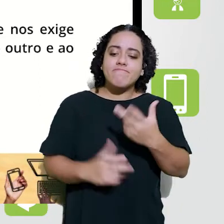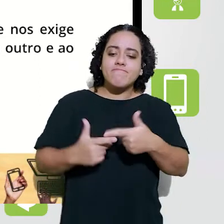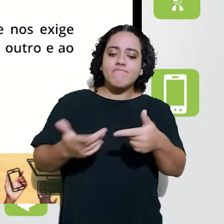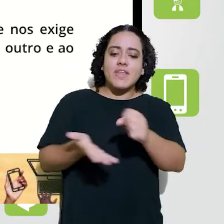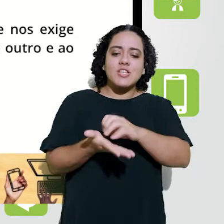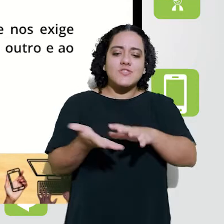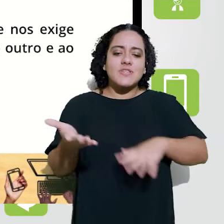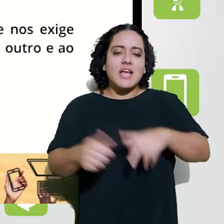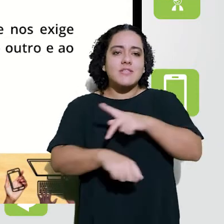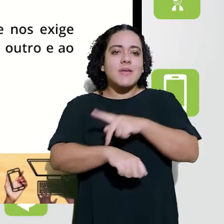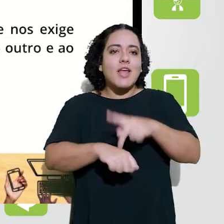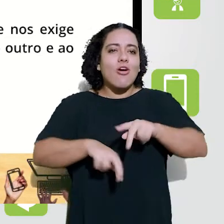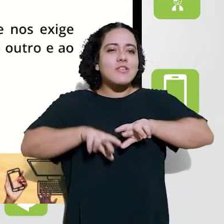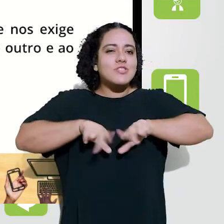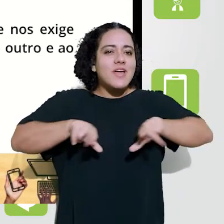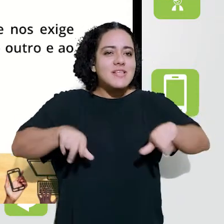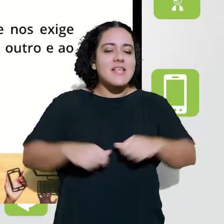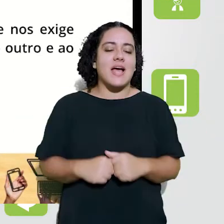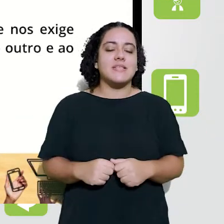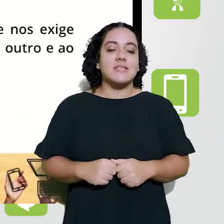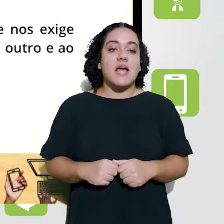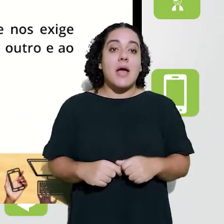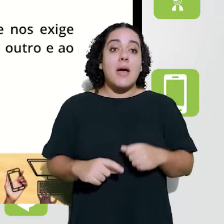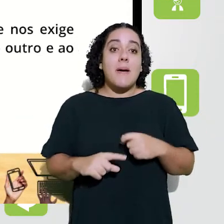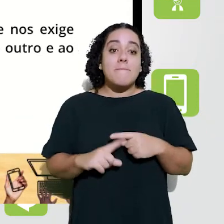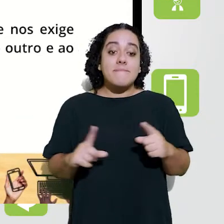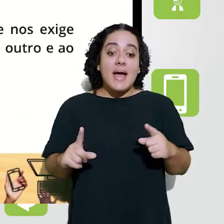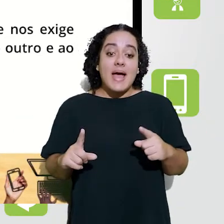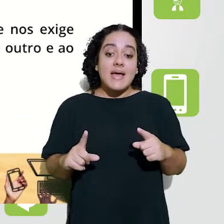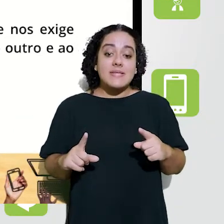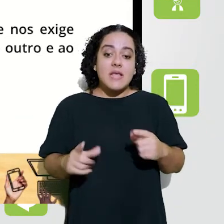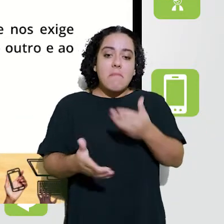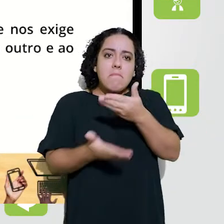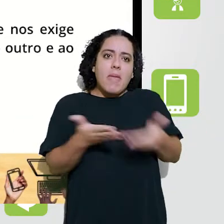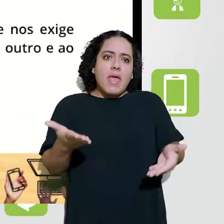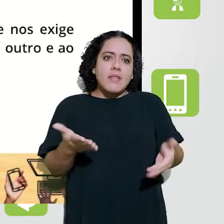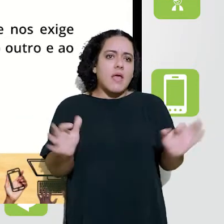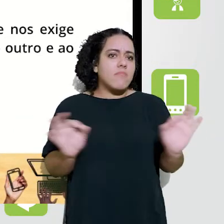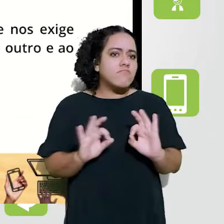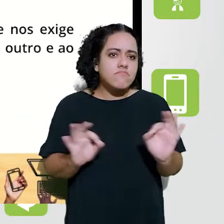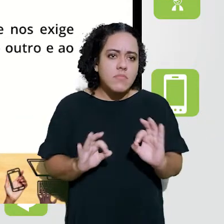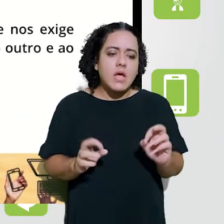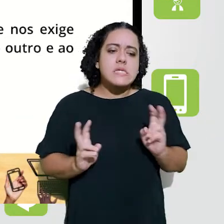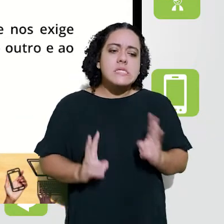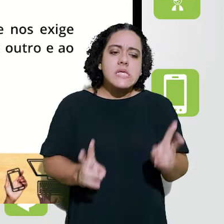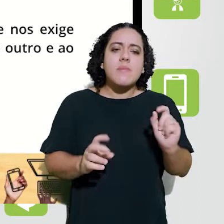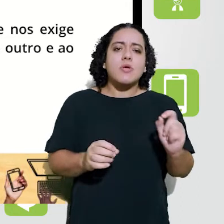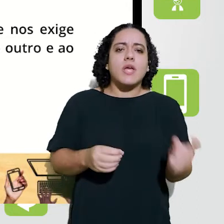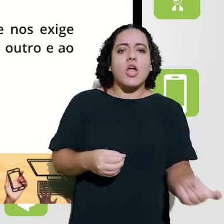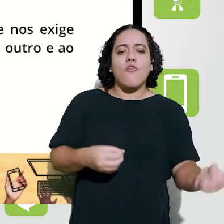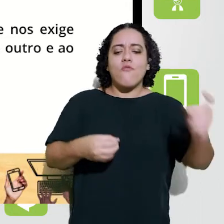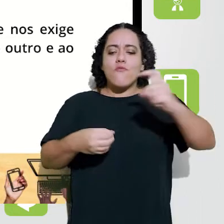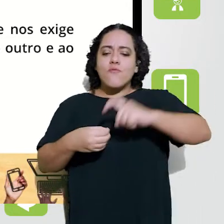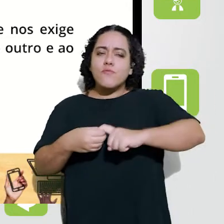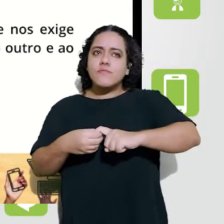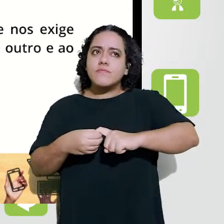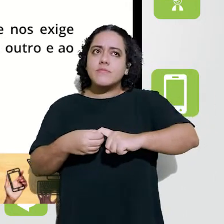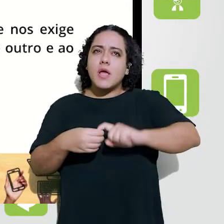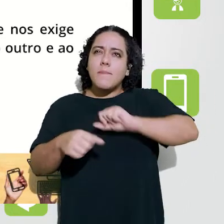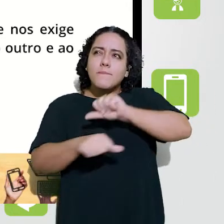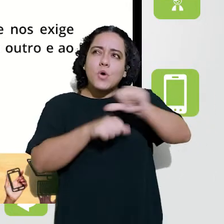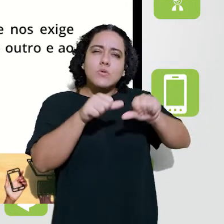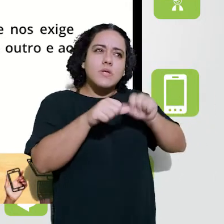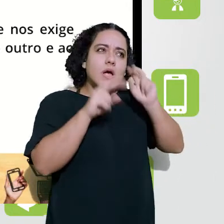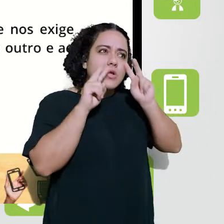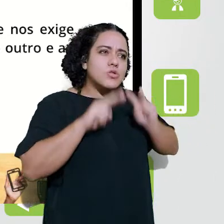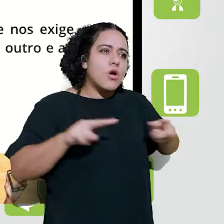aula, de propor práticas pedagógicas diferenciadas, mas nunca perdendo, né? Sempre retomando